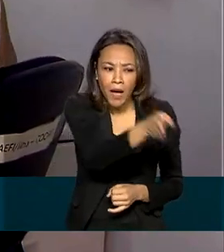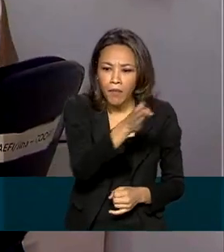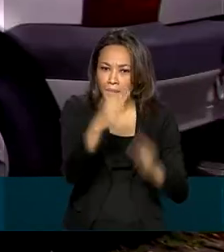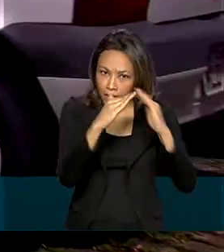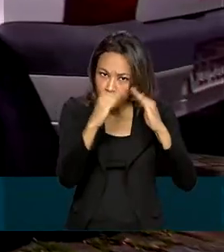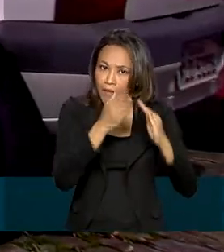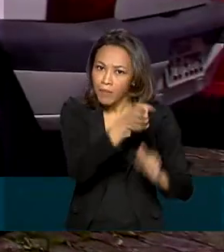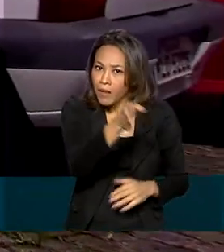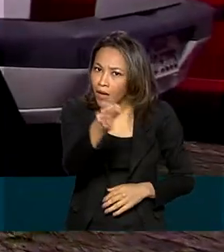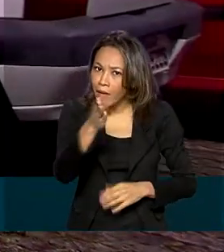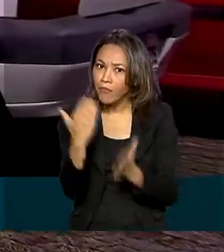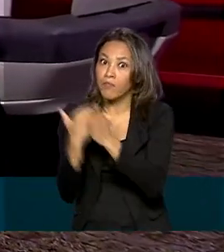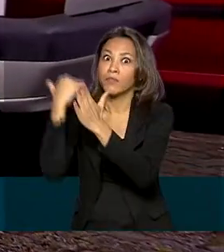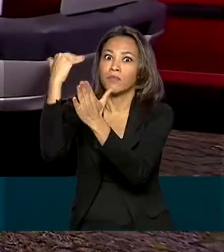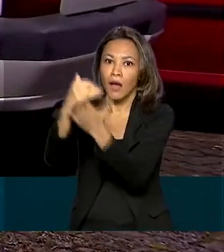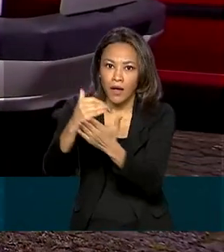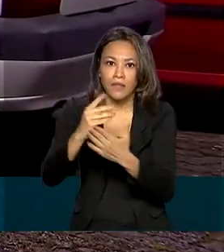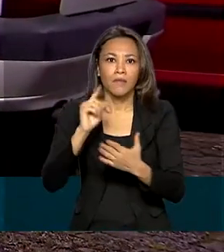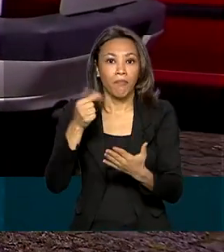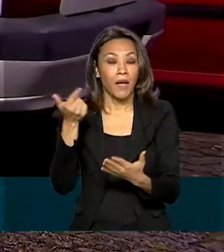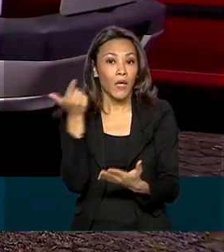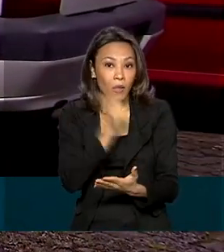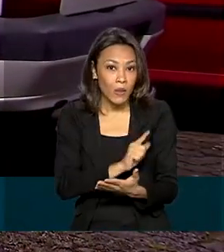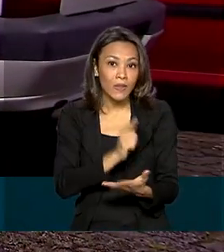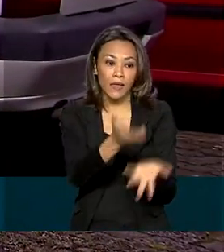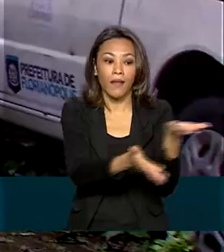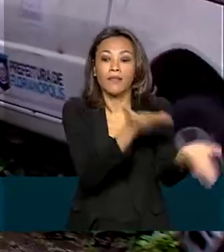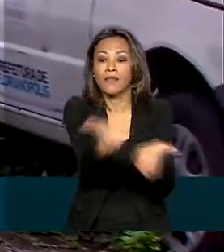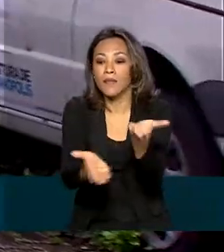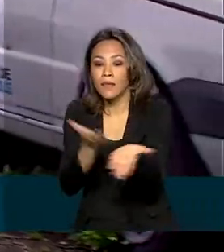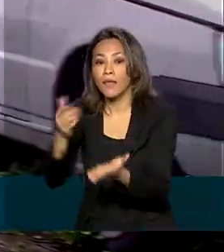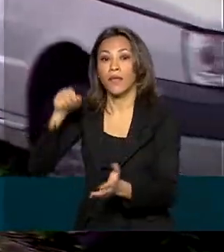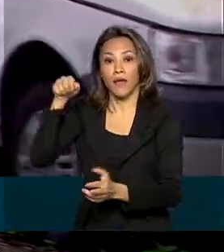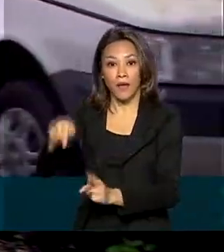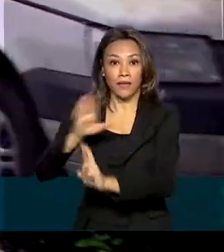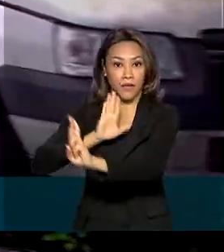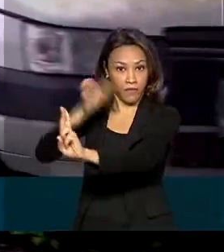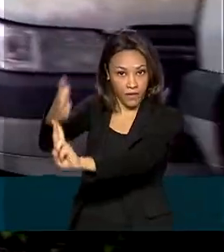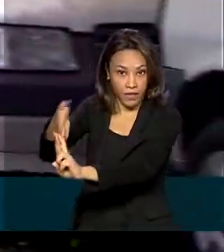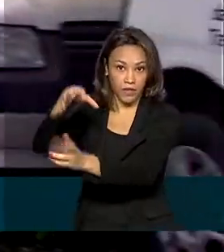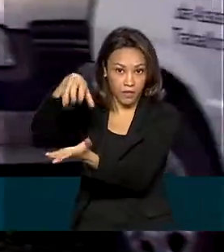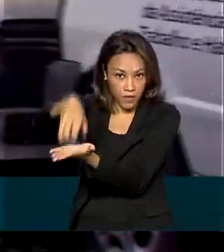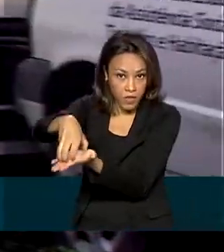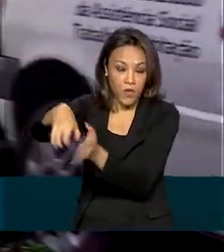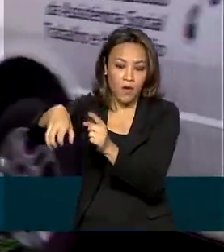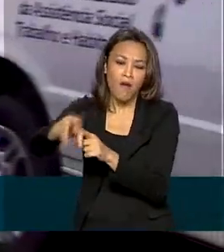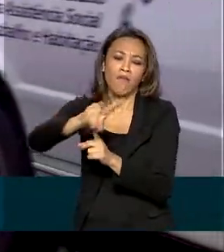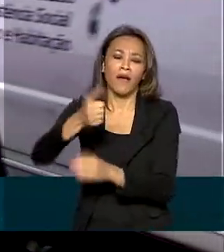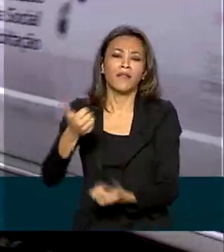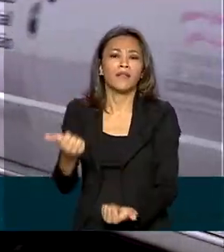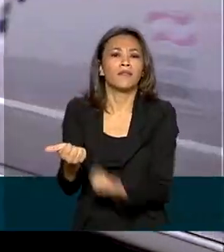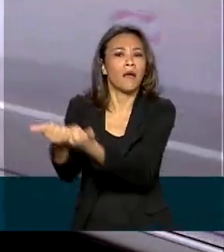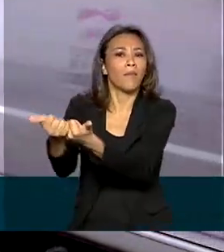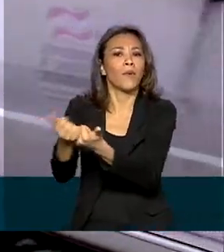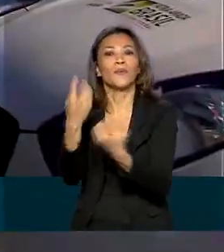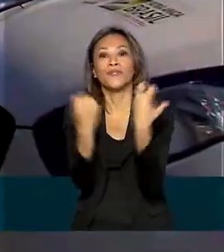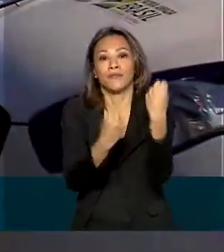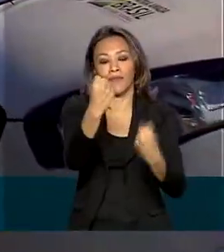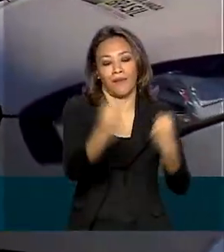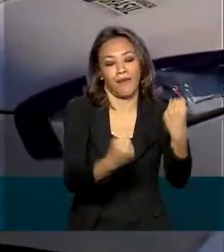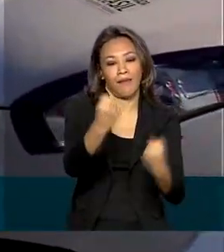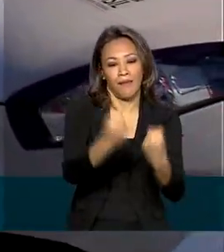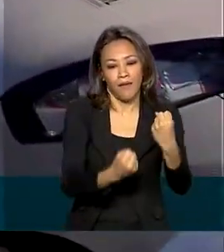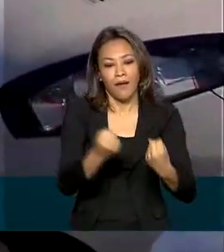aumentou. Para atender a nova demanda, o CREAS de Florianópolis vai receber um reforço na atual frota de carros.